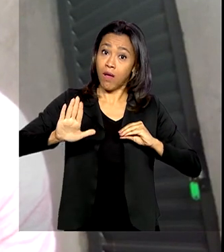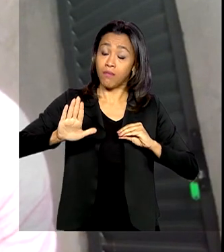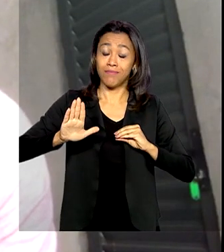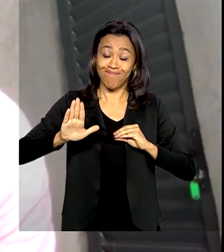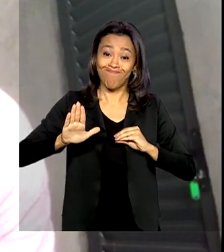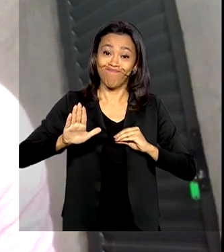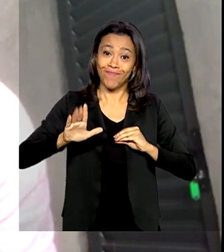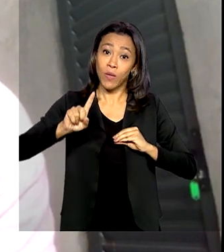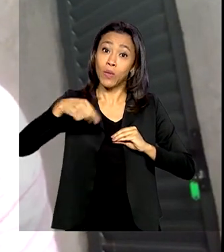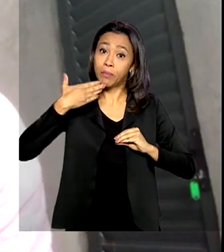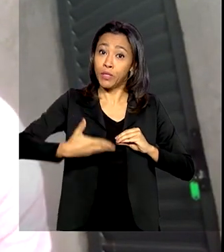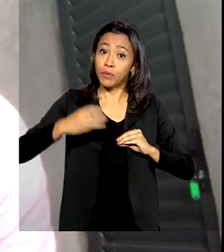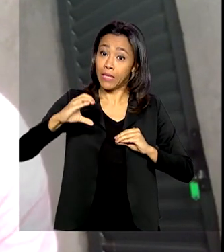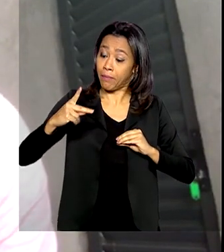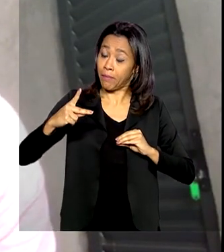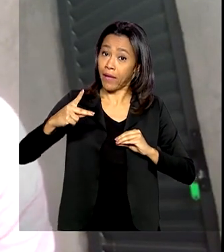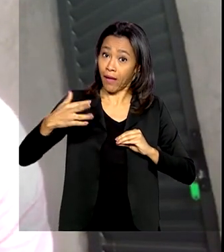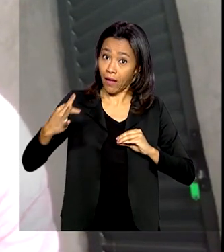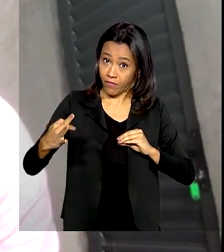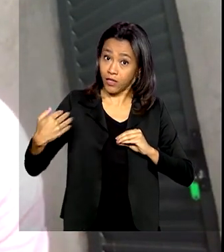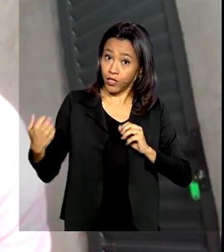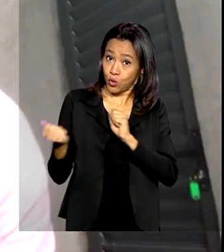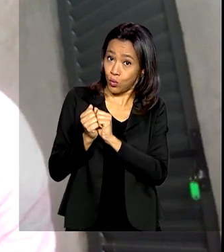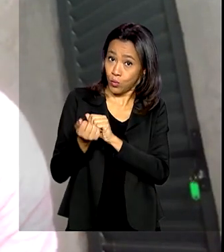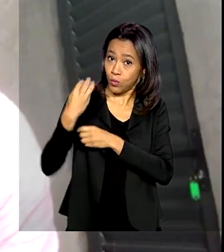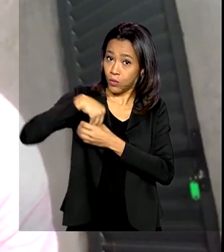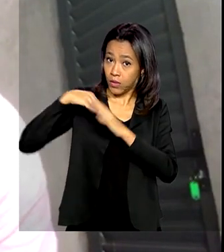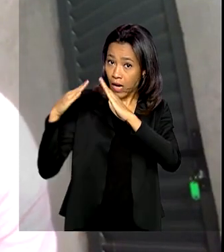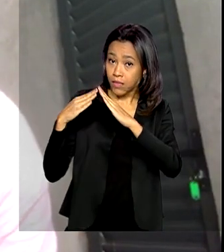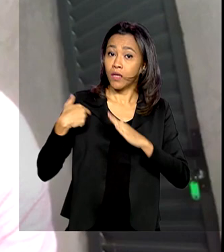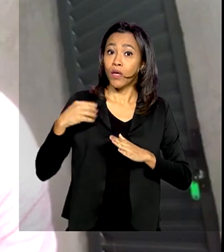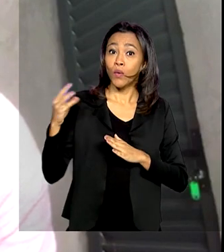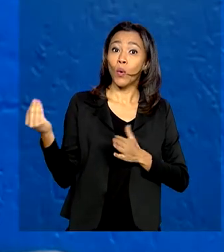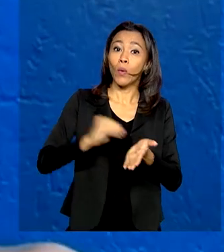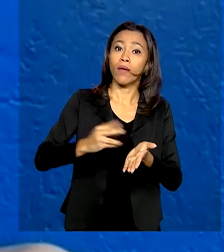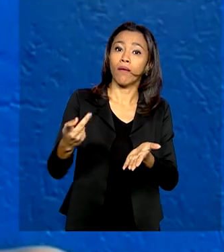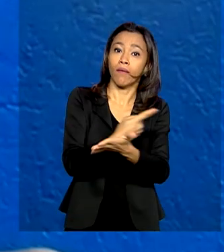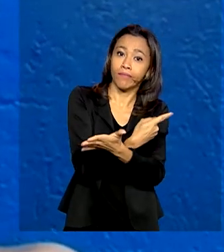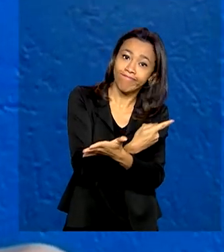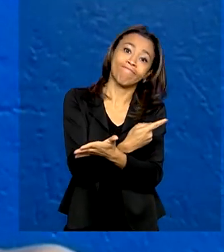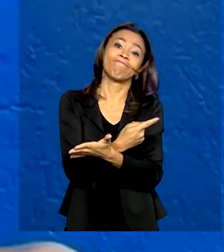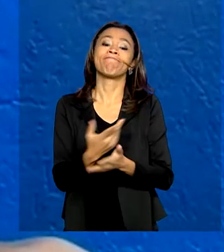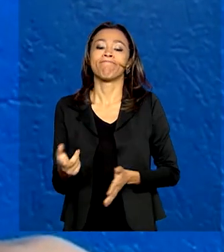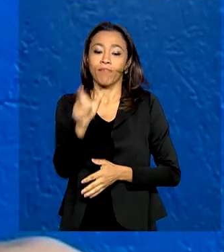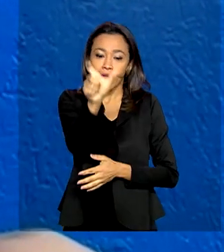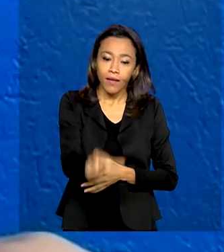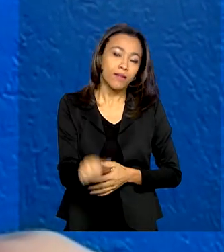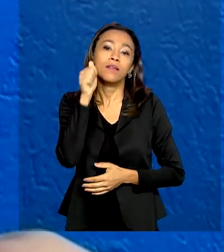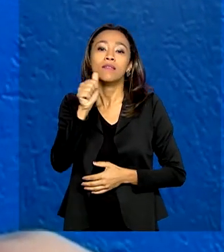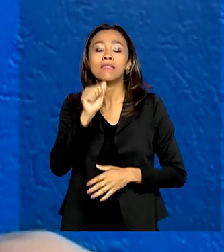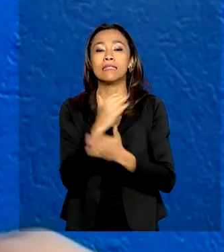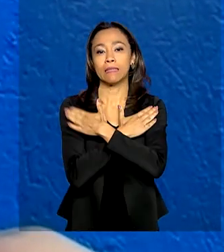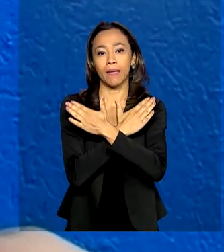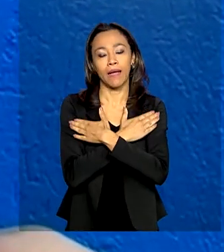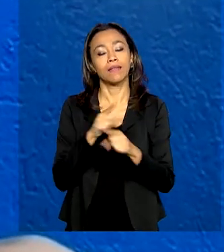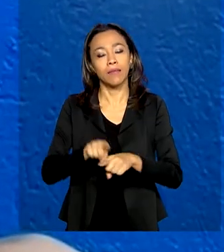quando pedi o CPF de alguém que morava comigo na minha casa, eu coloquei o CPF errado. Desempregada Jéssica também